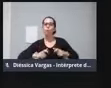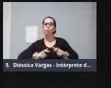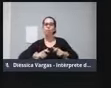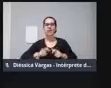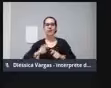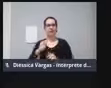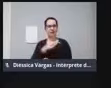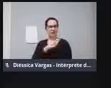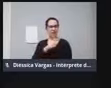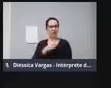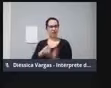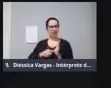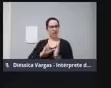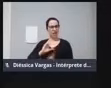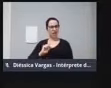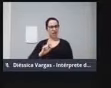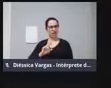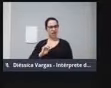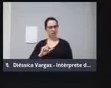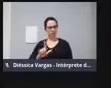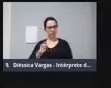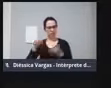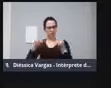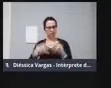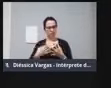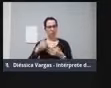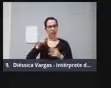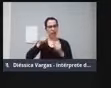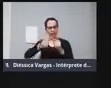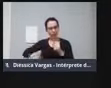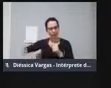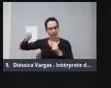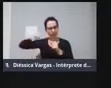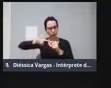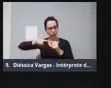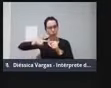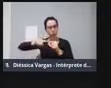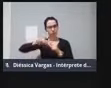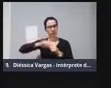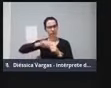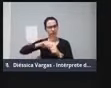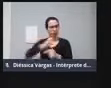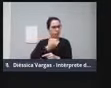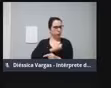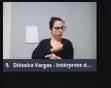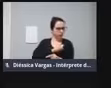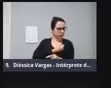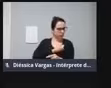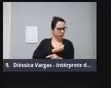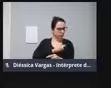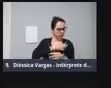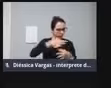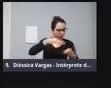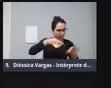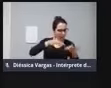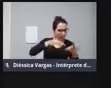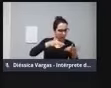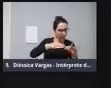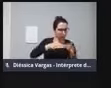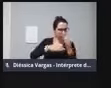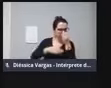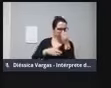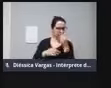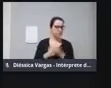antes, né, por exemplo, lá no pneu, né, no pneu vai ter um número determinado que é a página que vai corresponder ao inseto lá do